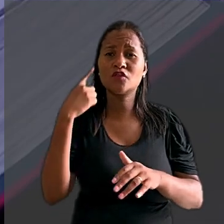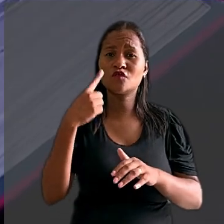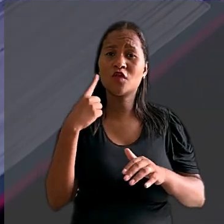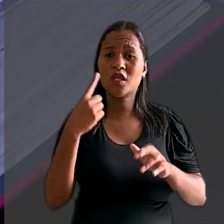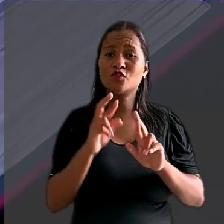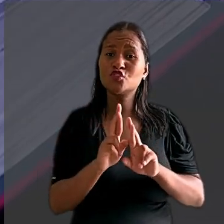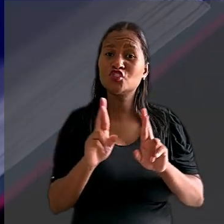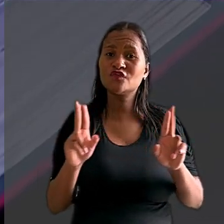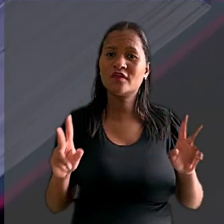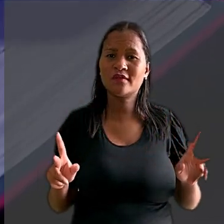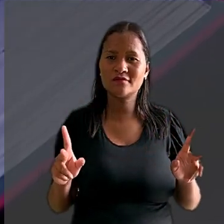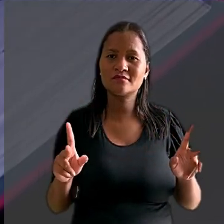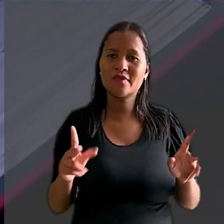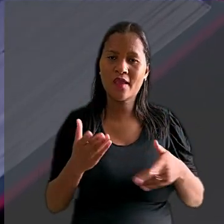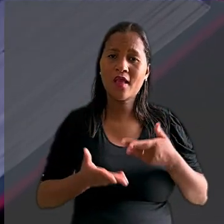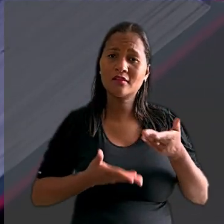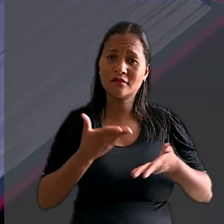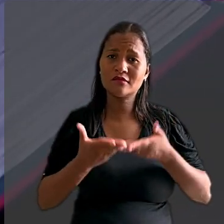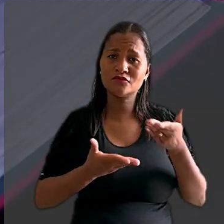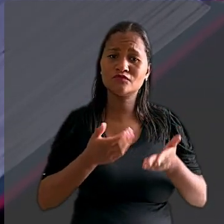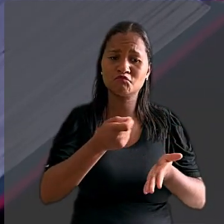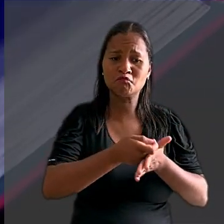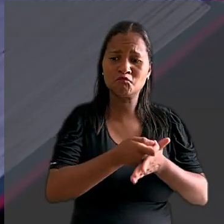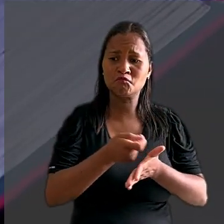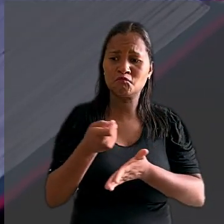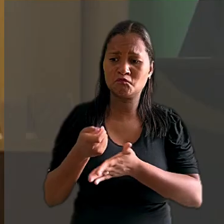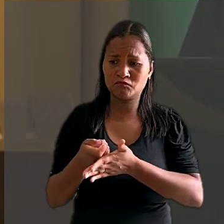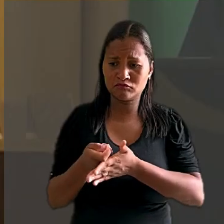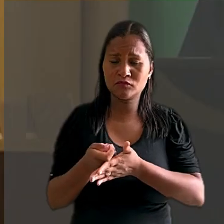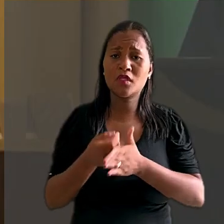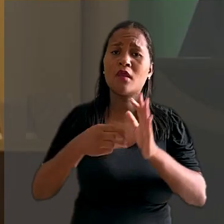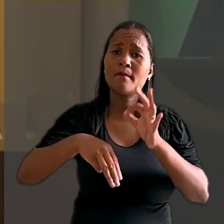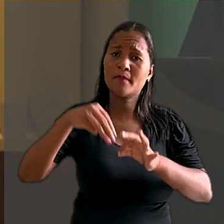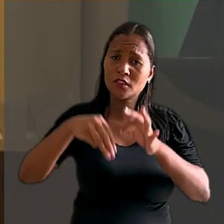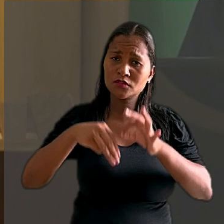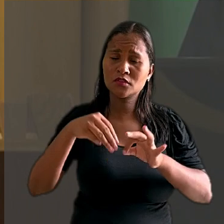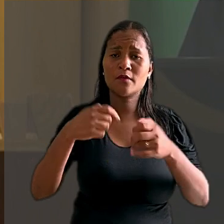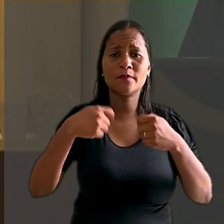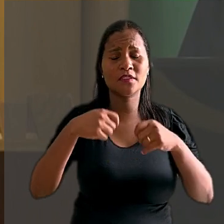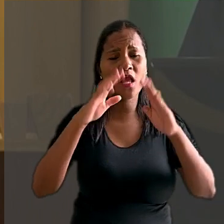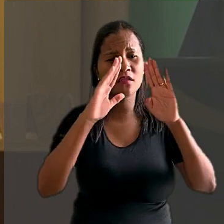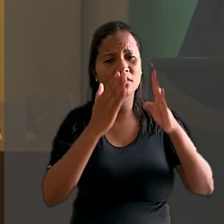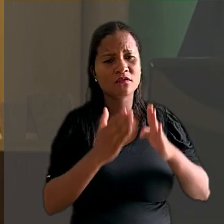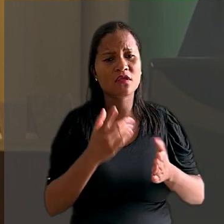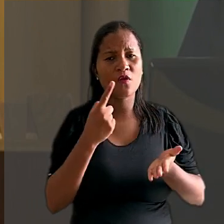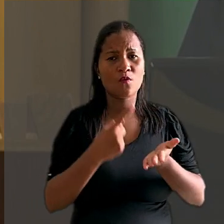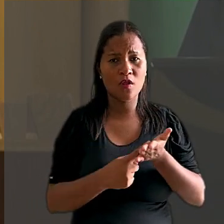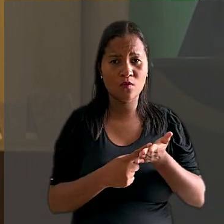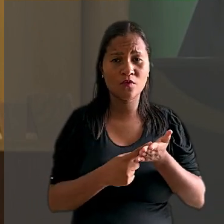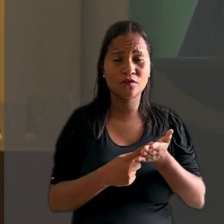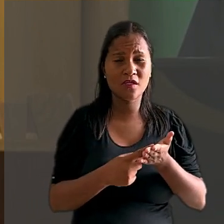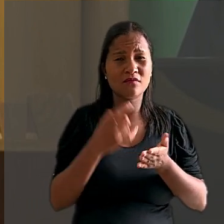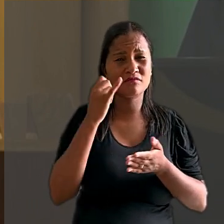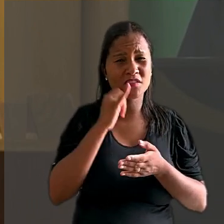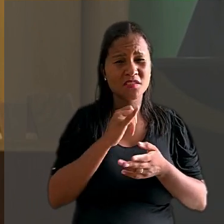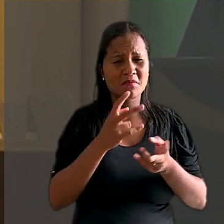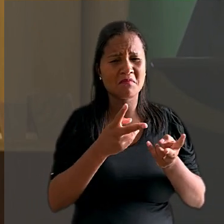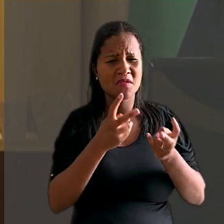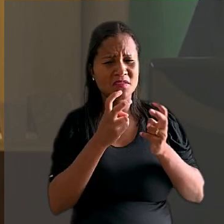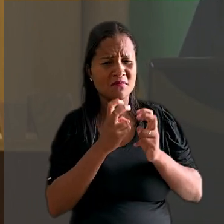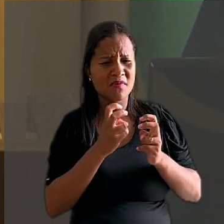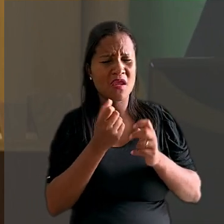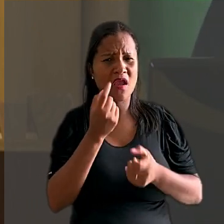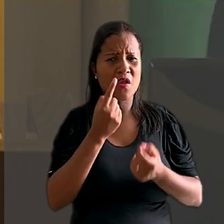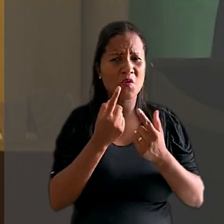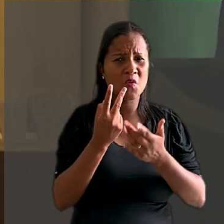advogados diversos. Atendidas essas exigências, cabe ao magistrado analisar o acordo e caso verifique algum